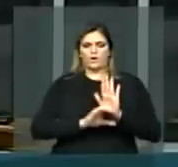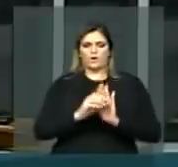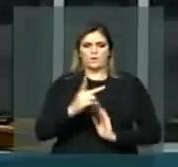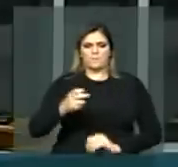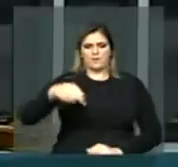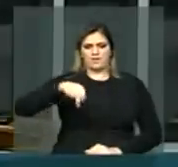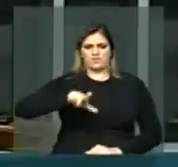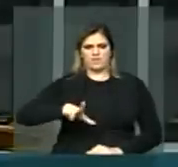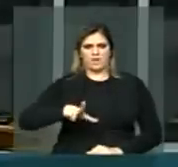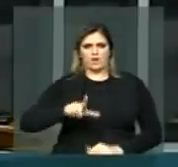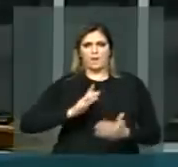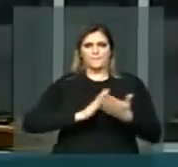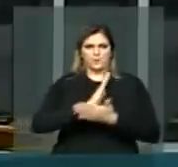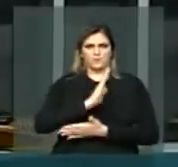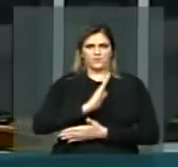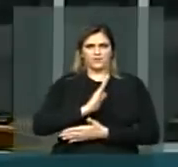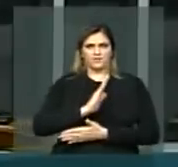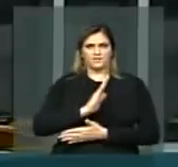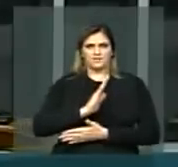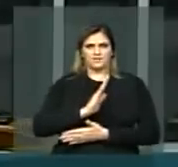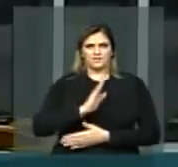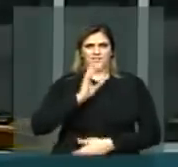deputado Bruno,